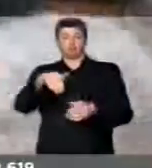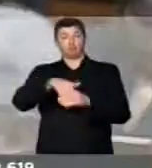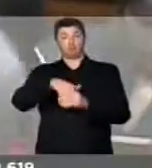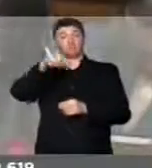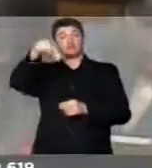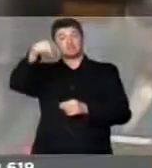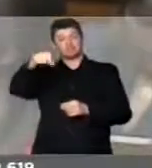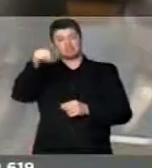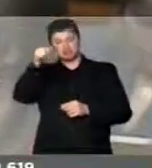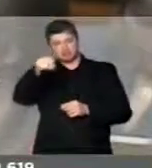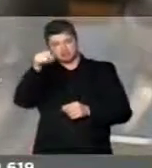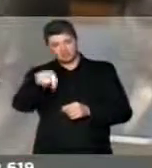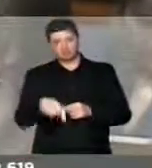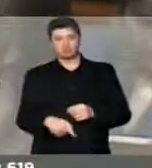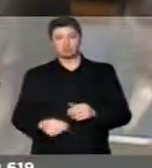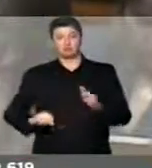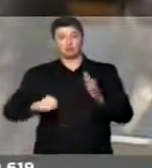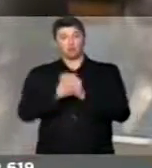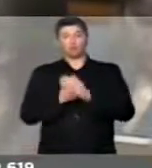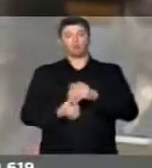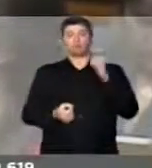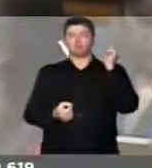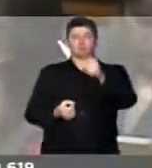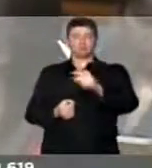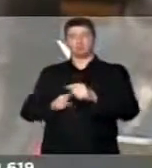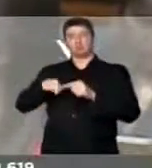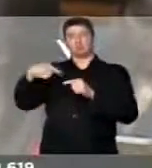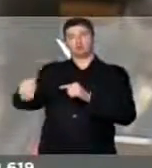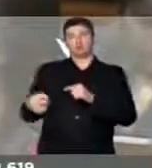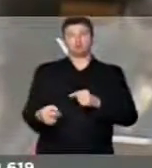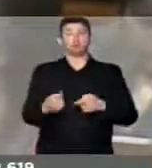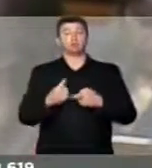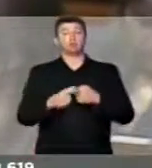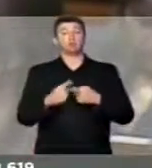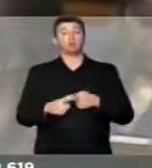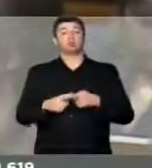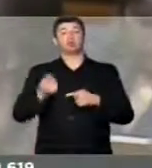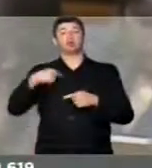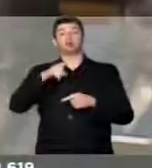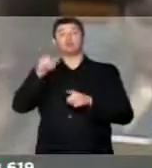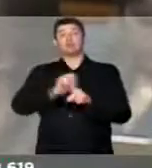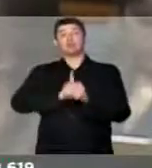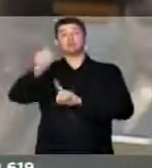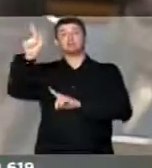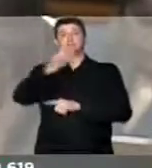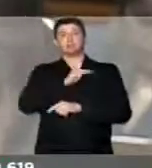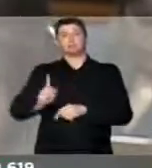sim nesse momento e obstrução na sequência, porque a nossa pauta é o impeachment, senhor presidente.